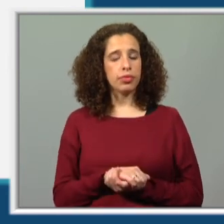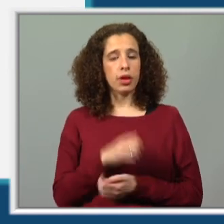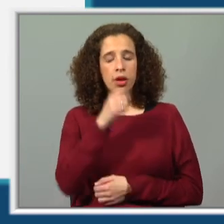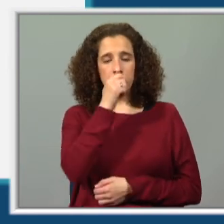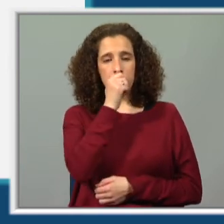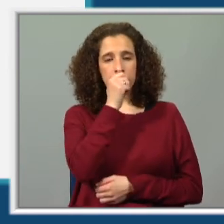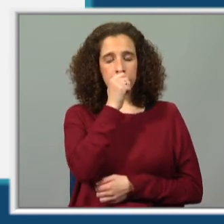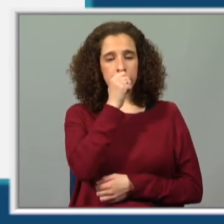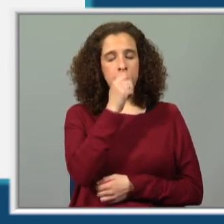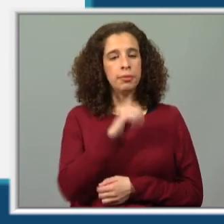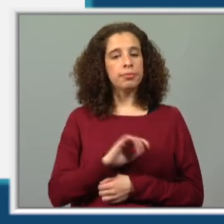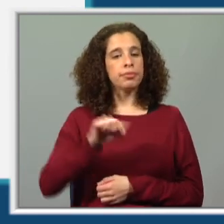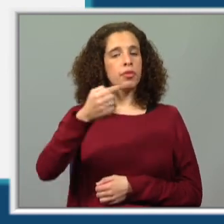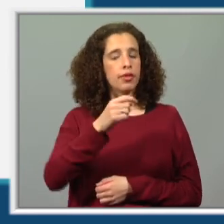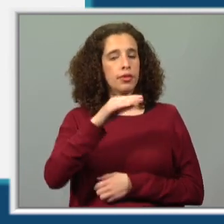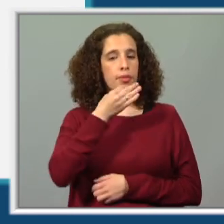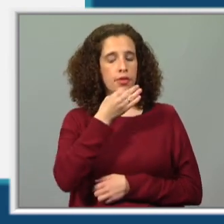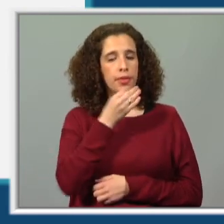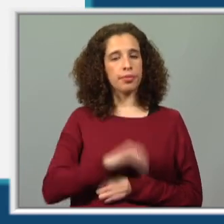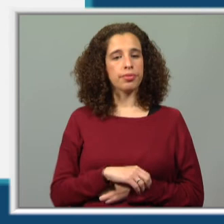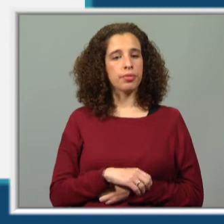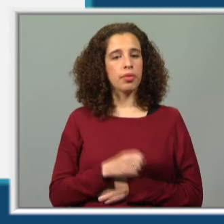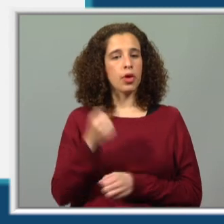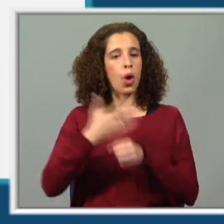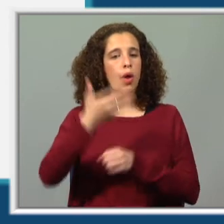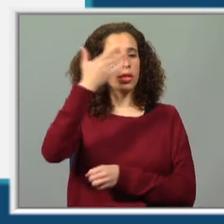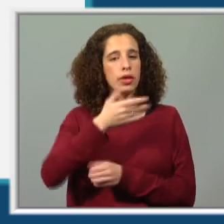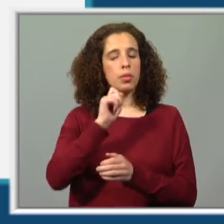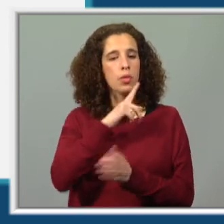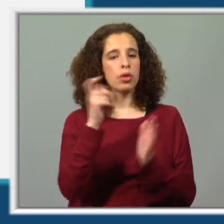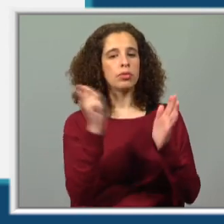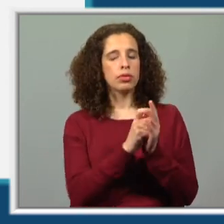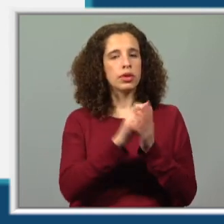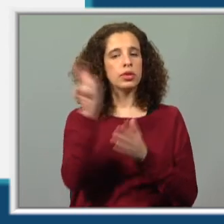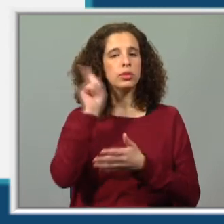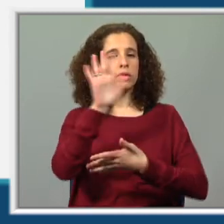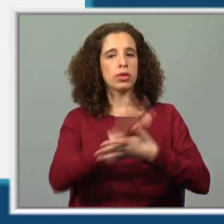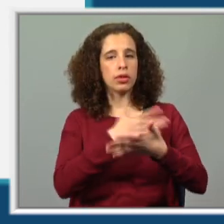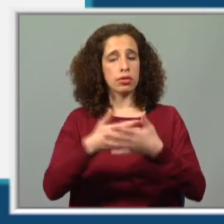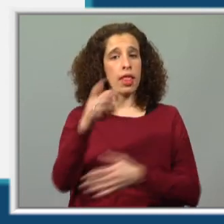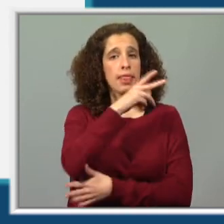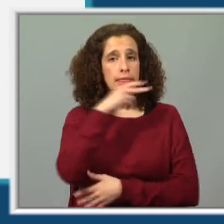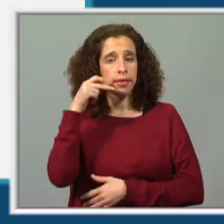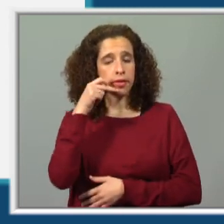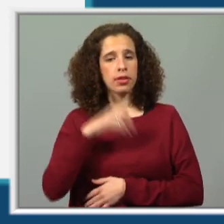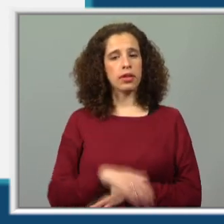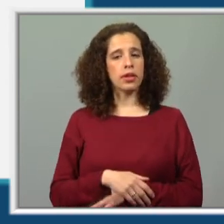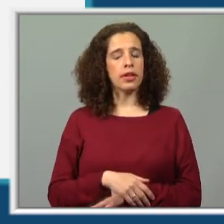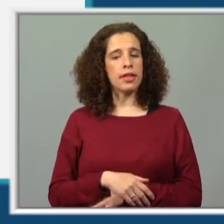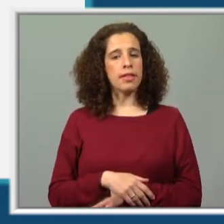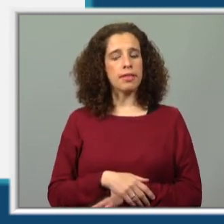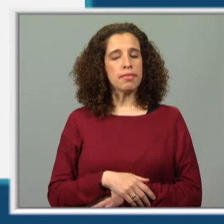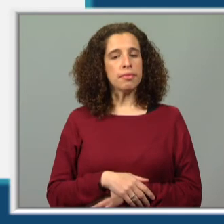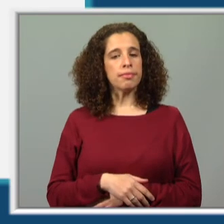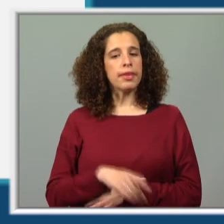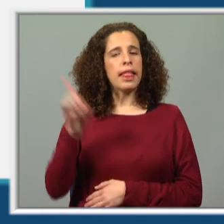nós depois já vamos falar sobre elas. Então, que outros dias podem ser marcados no calendário? Aniversários, dias festivos.